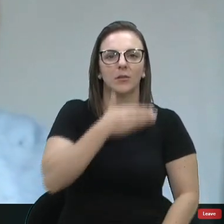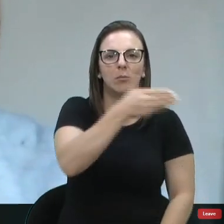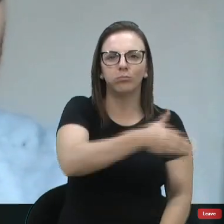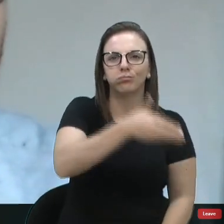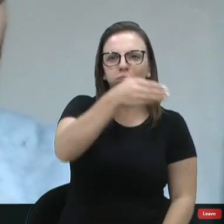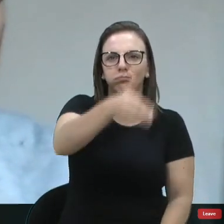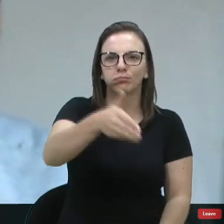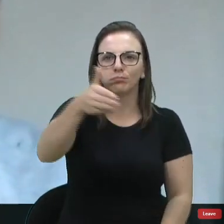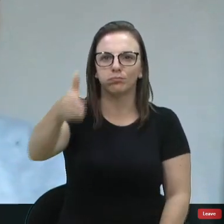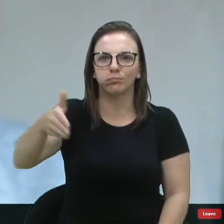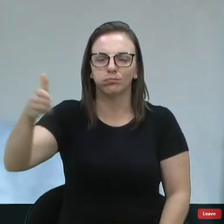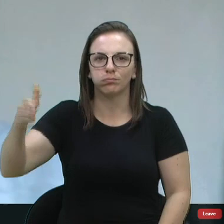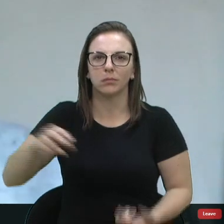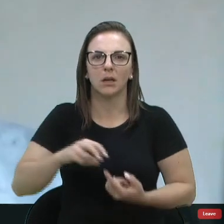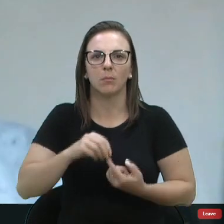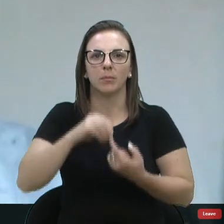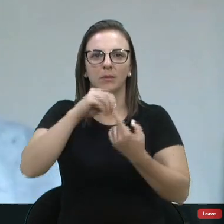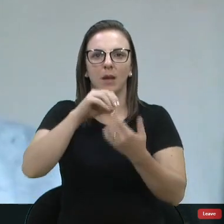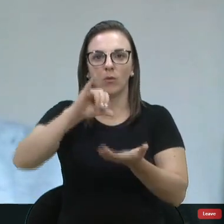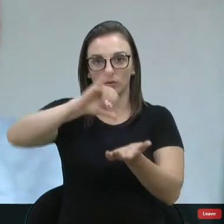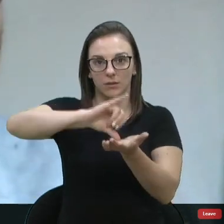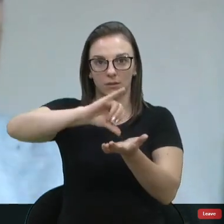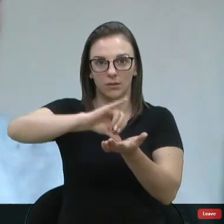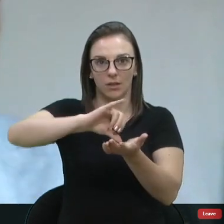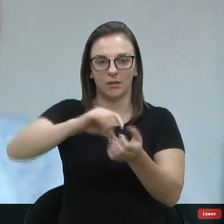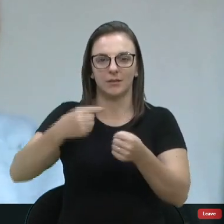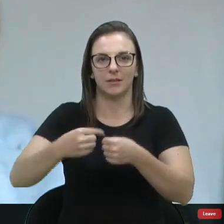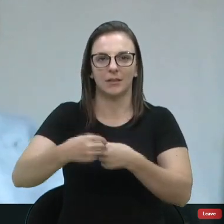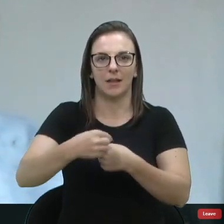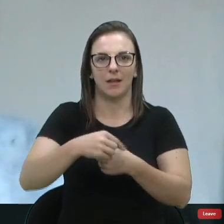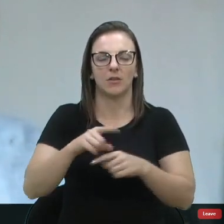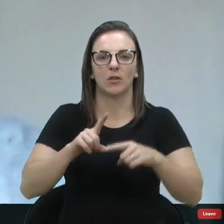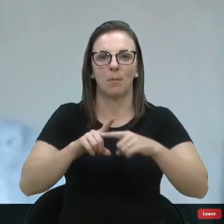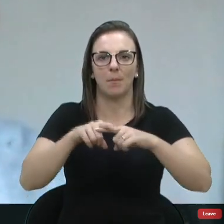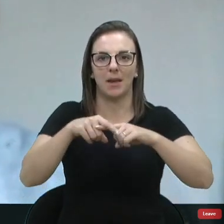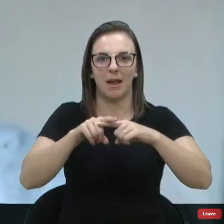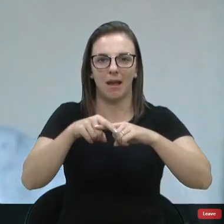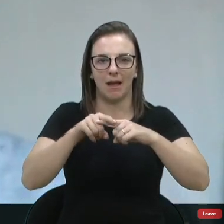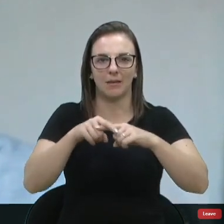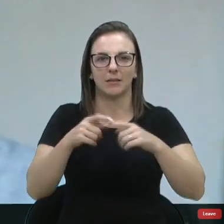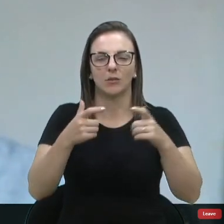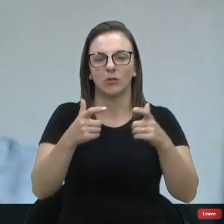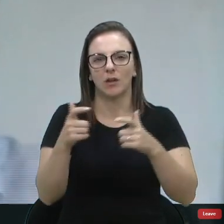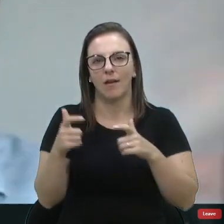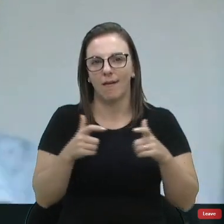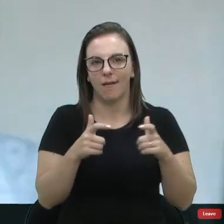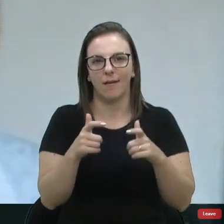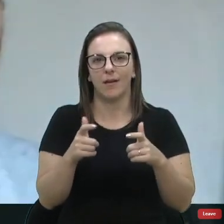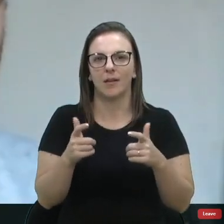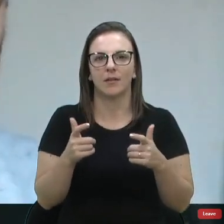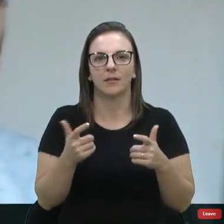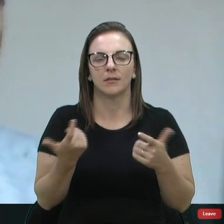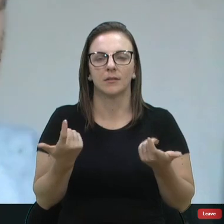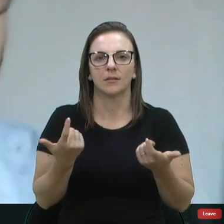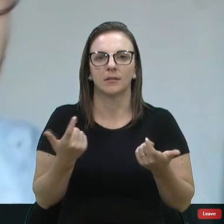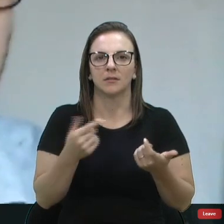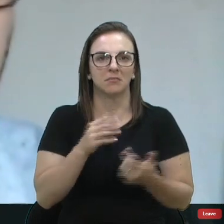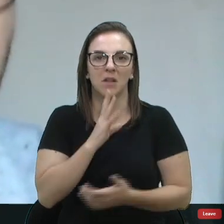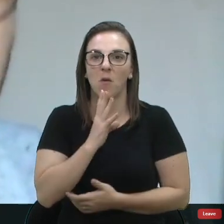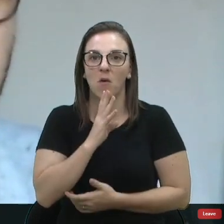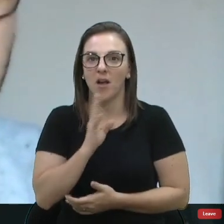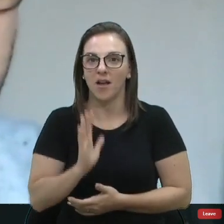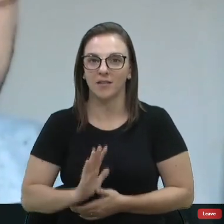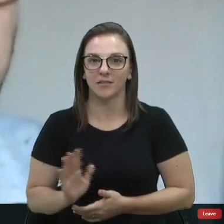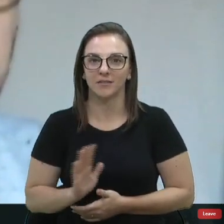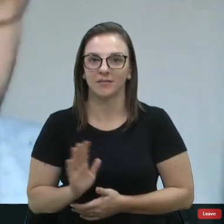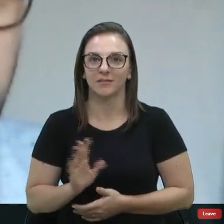principais pontos do centro da cidade, da praça, que são desconhecidos. Claro que esses já estão conservados, já são tombados, né? Mas, enfim,